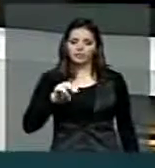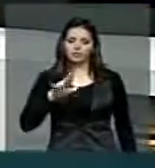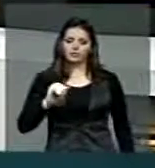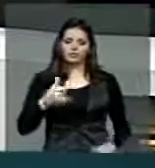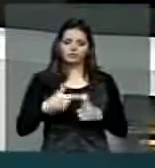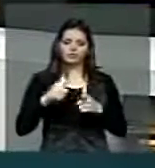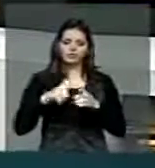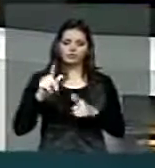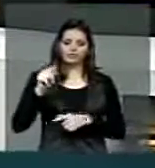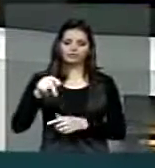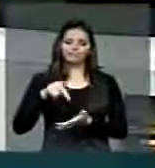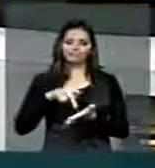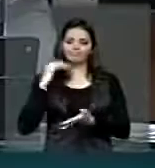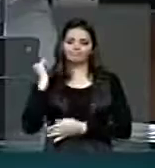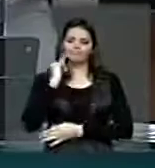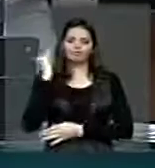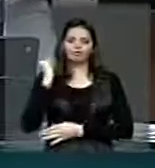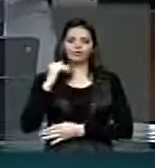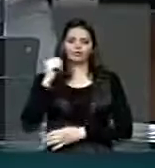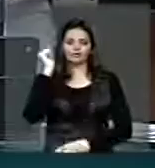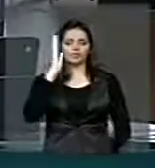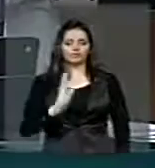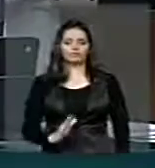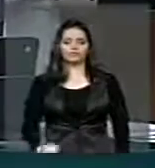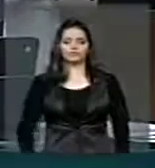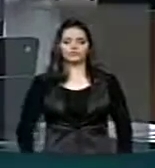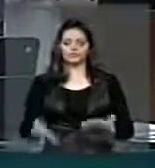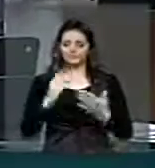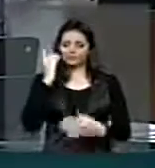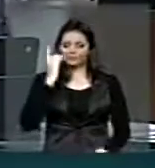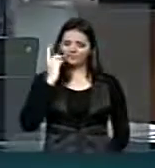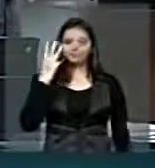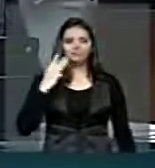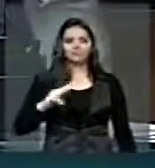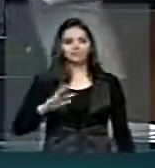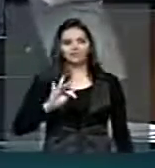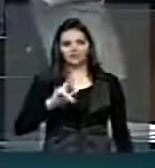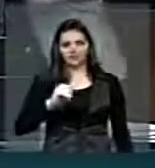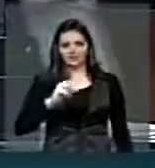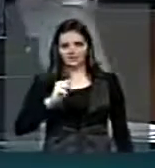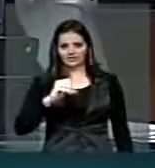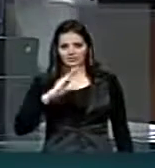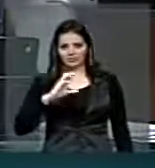para o país. Conceda a palavra ao novo deputado pelo Maranhão, Francisco Scorcio.